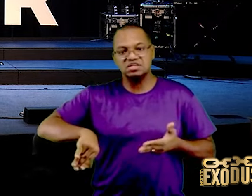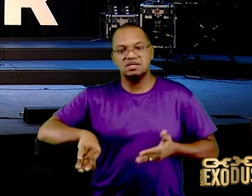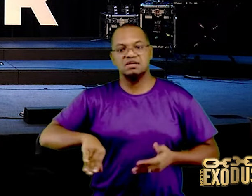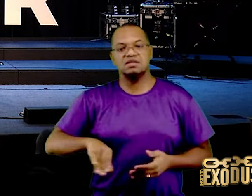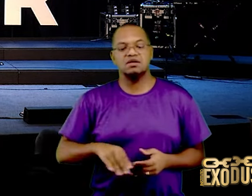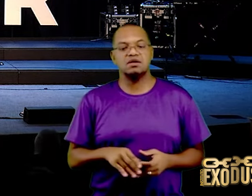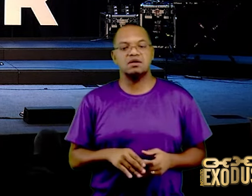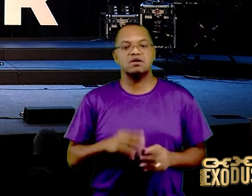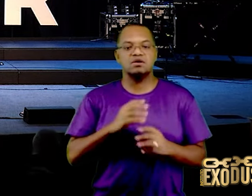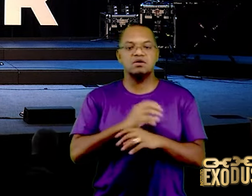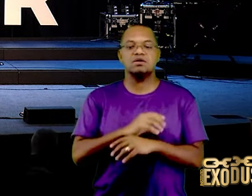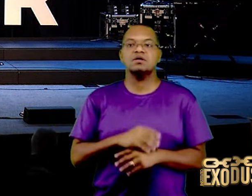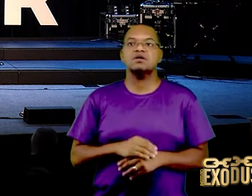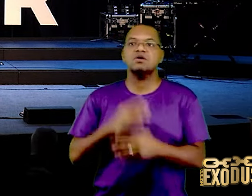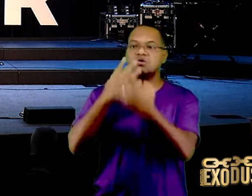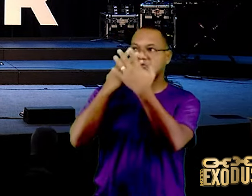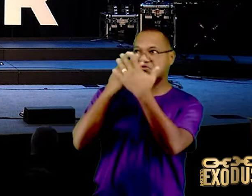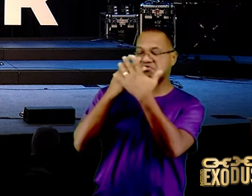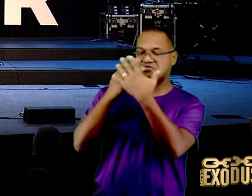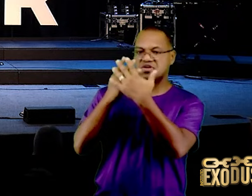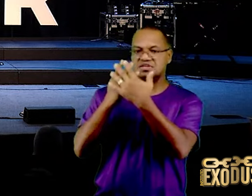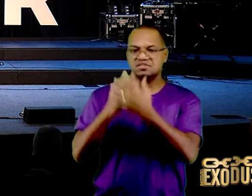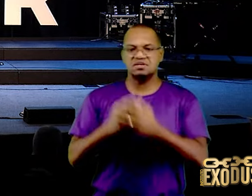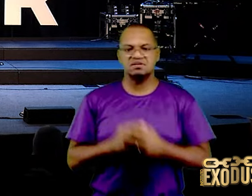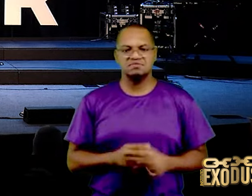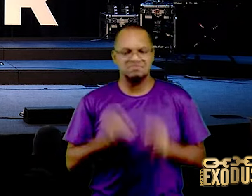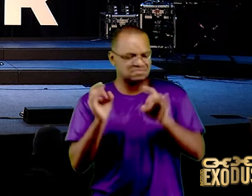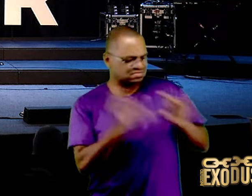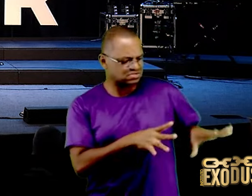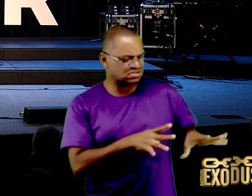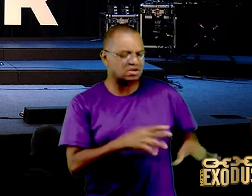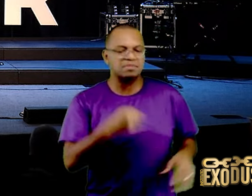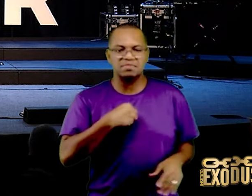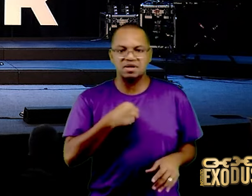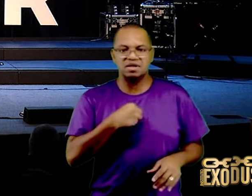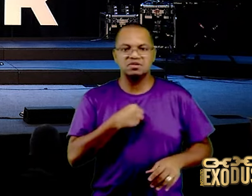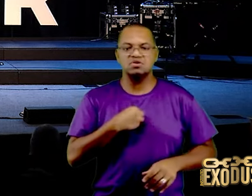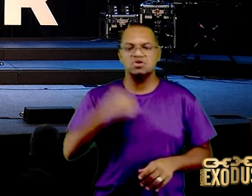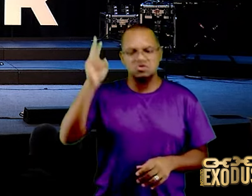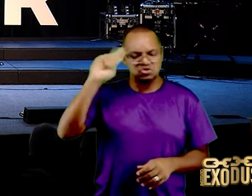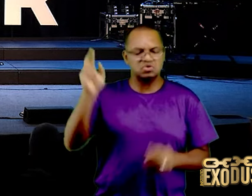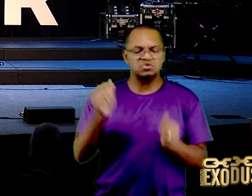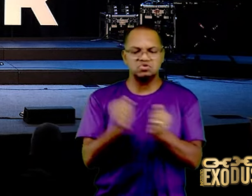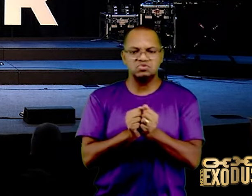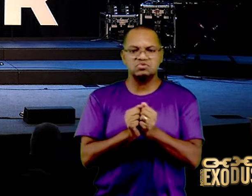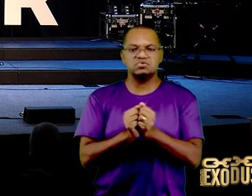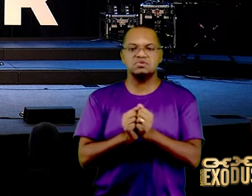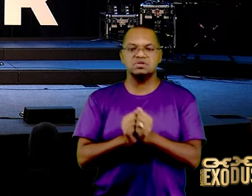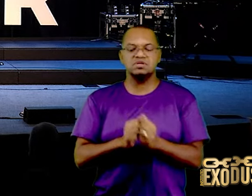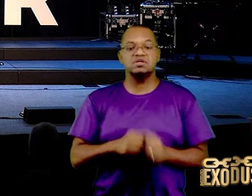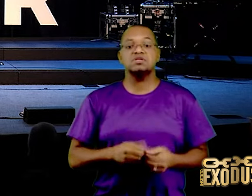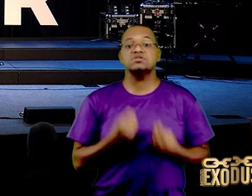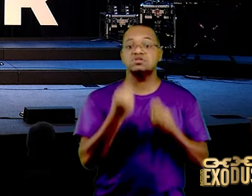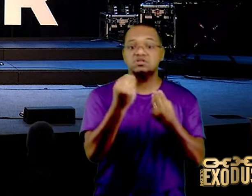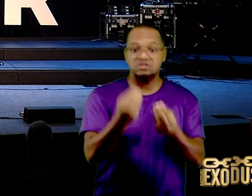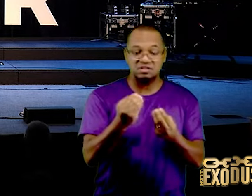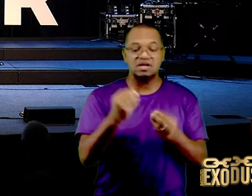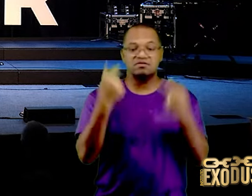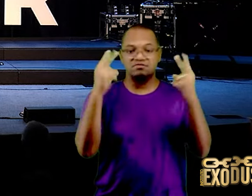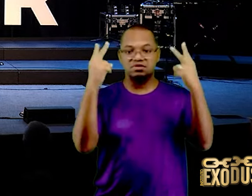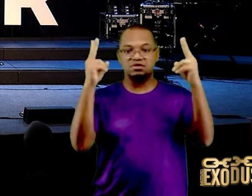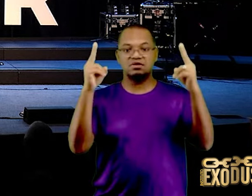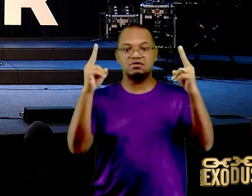confessa a ele, joga ele fora da sua vida, o Senhor está ali para te dar vitória, sabe quando você perde? Quando você